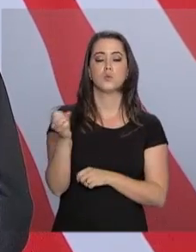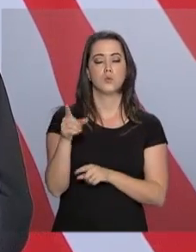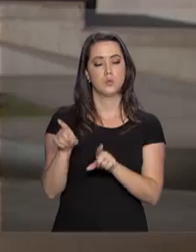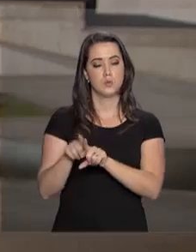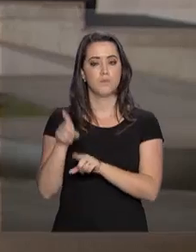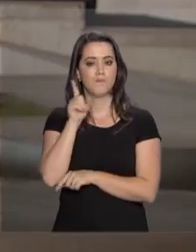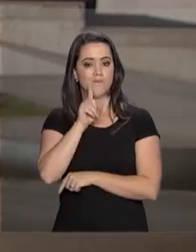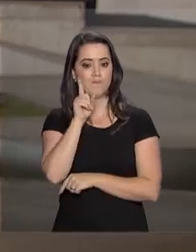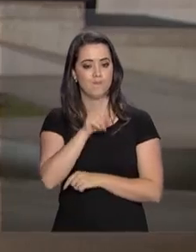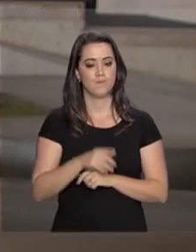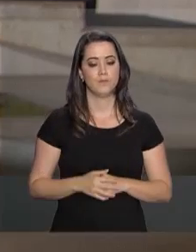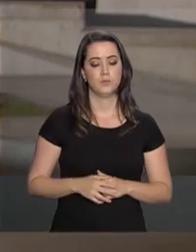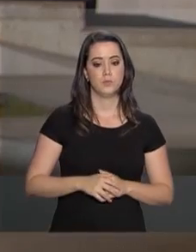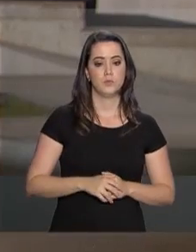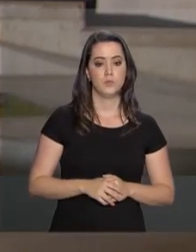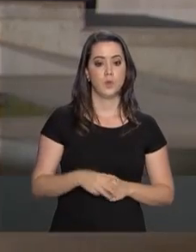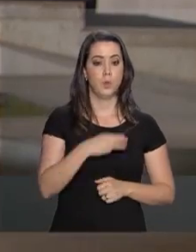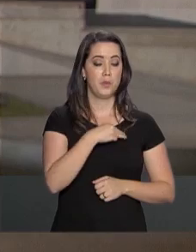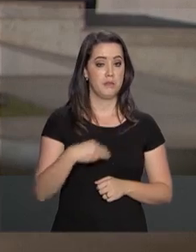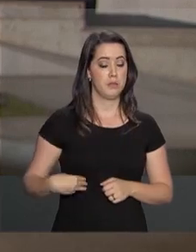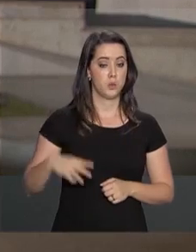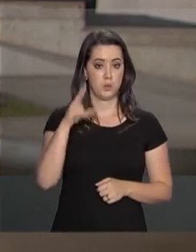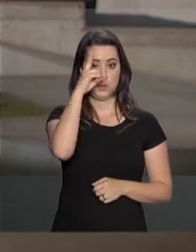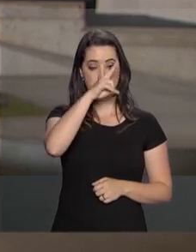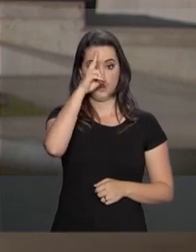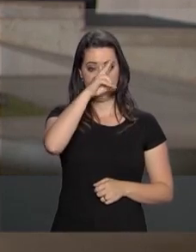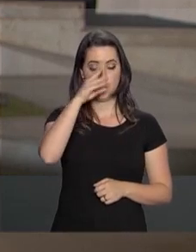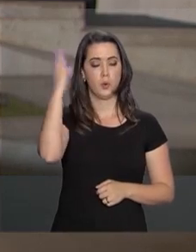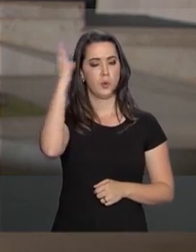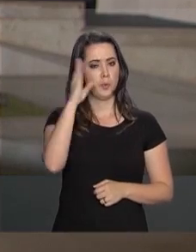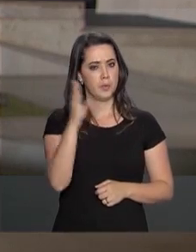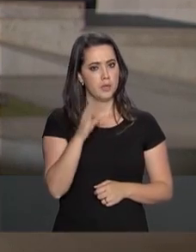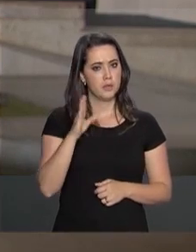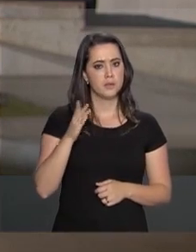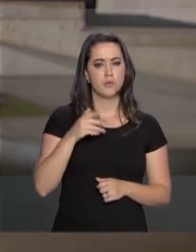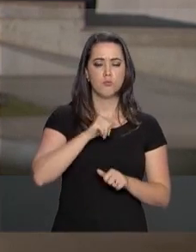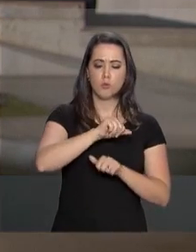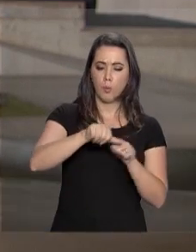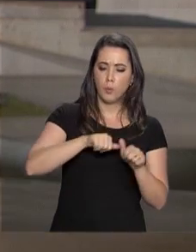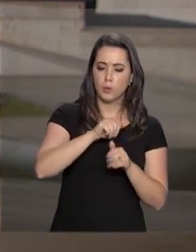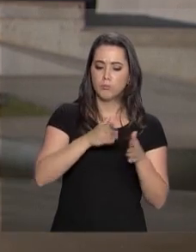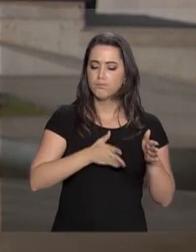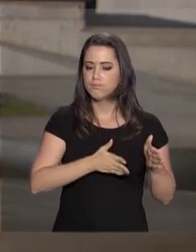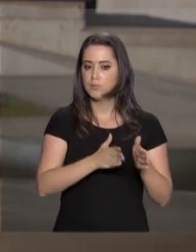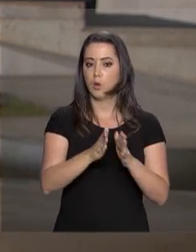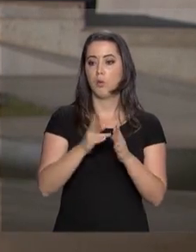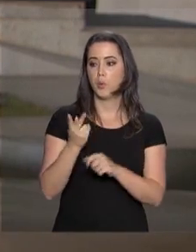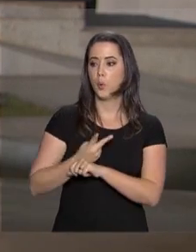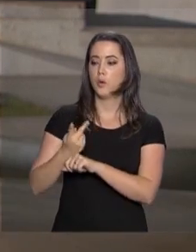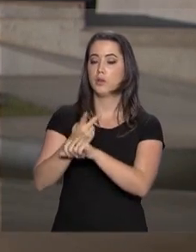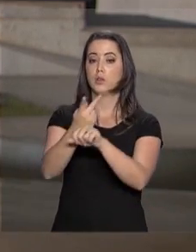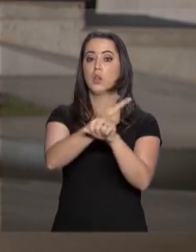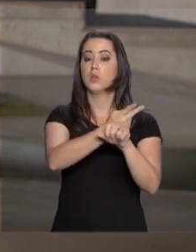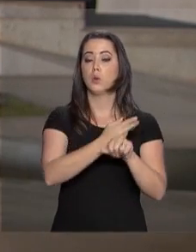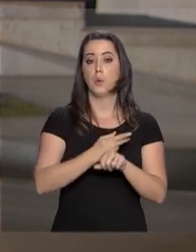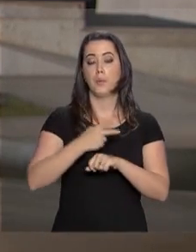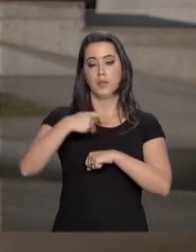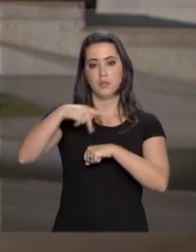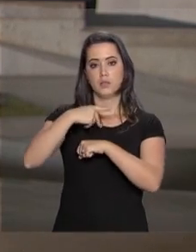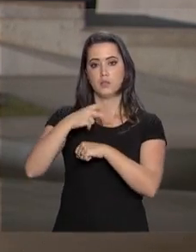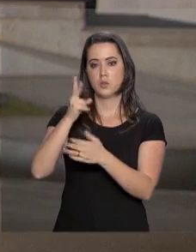-americanos. O ministro lembrou que o Brasil está se realinhando e vai buscar parcerias com países que